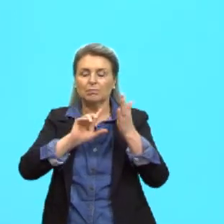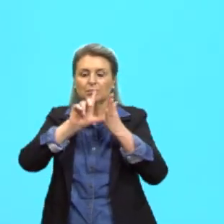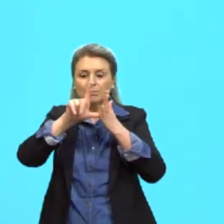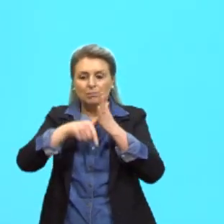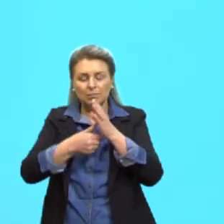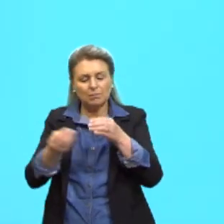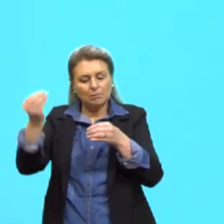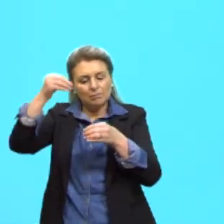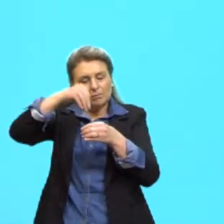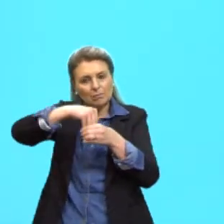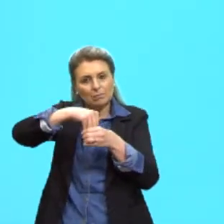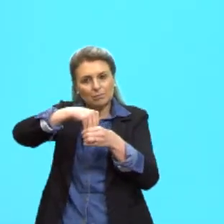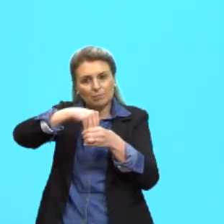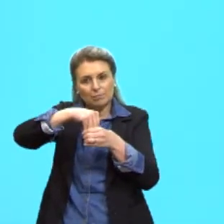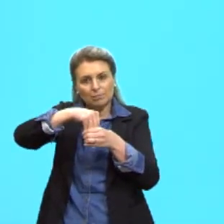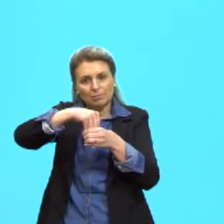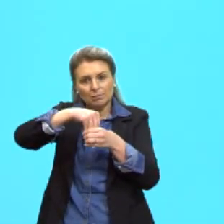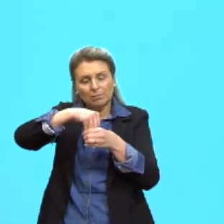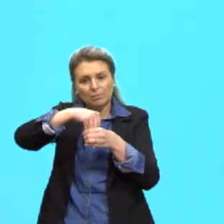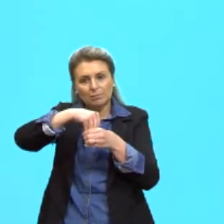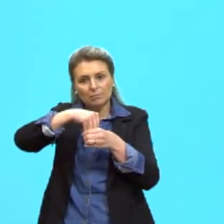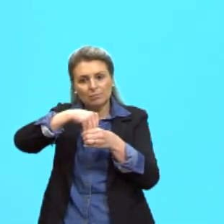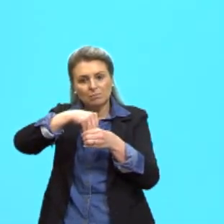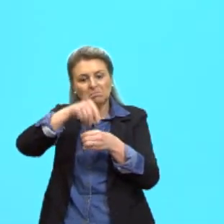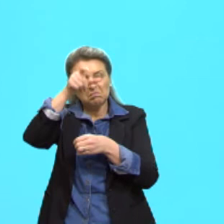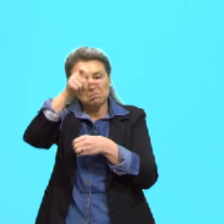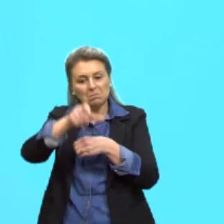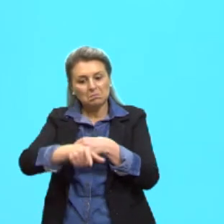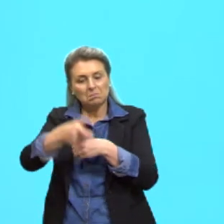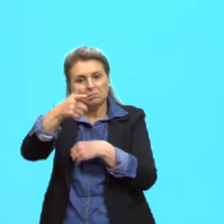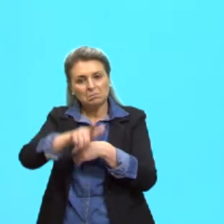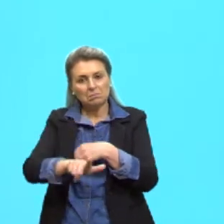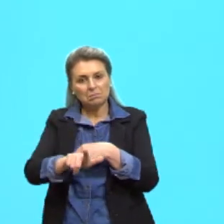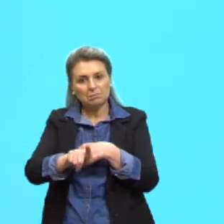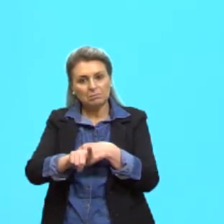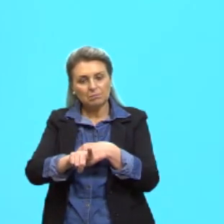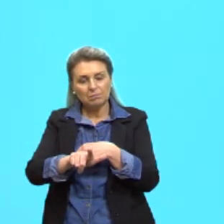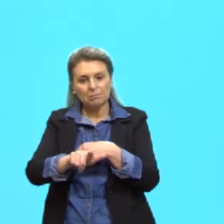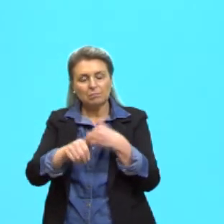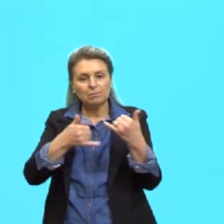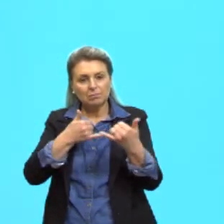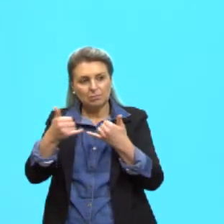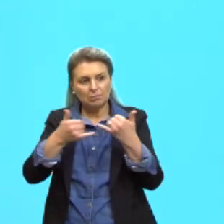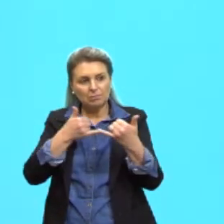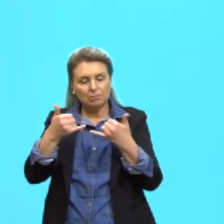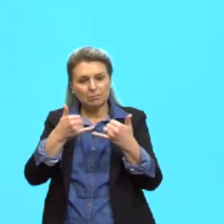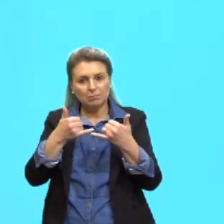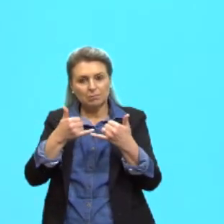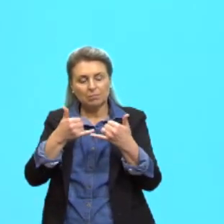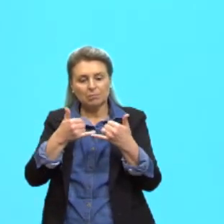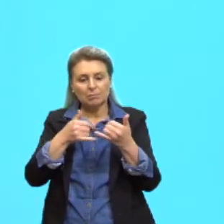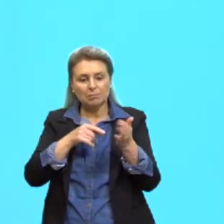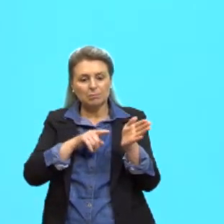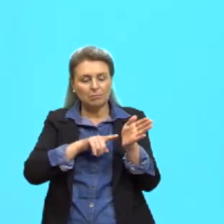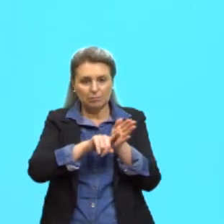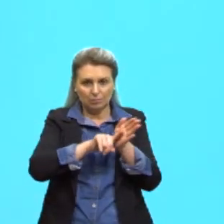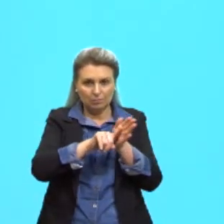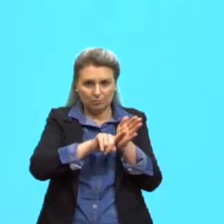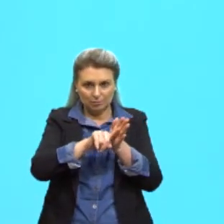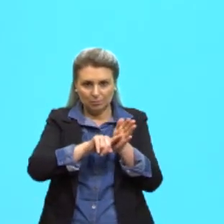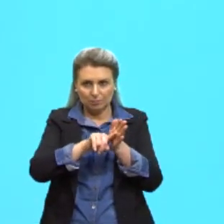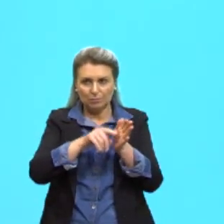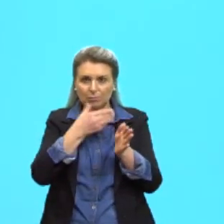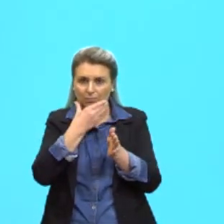inserida no indivíduo novamente, né? Um exemplo é o caso desse pesquisador que